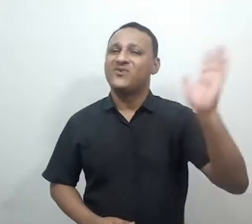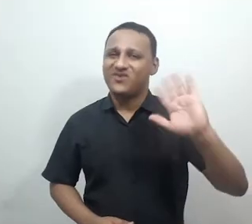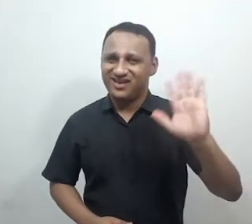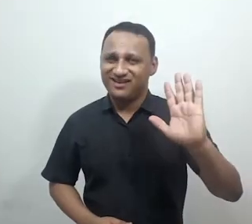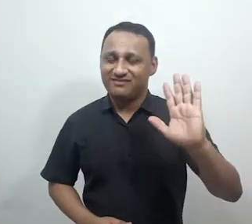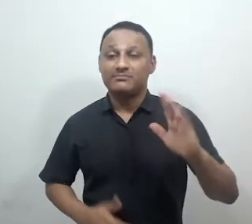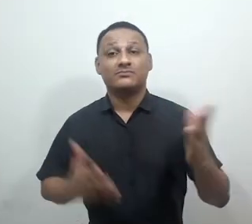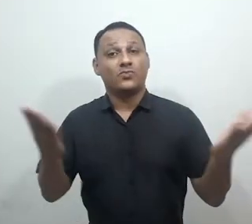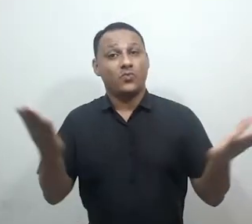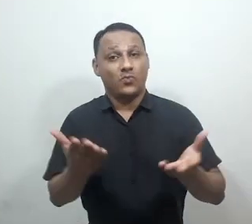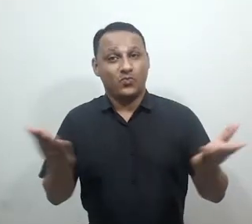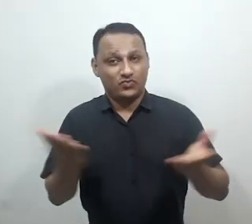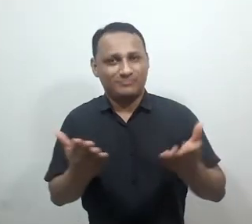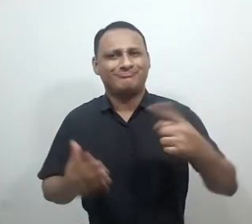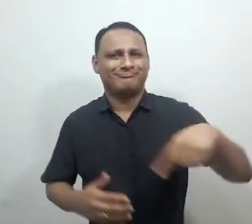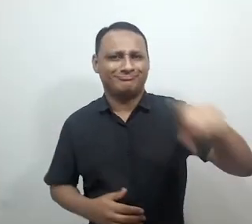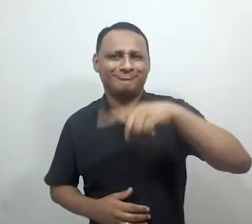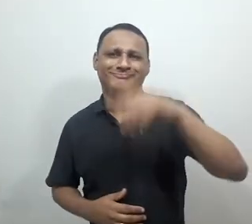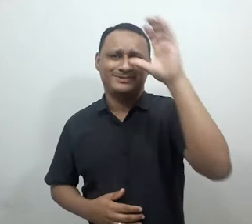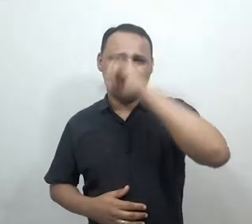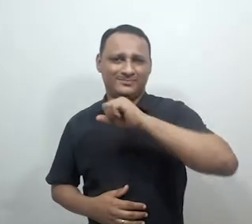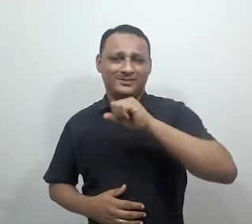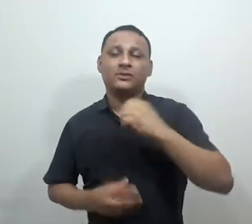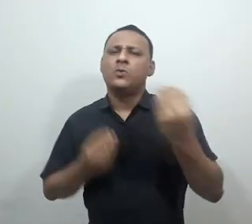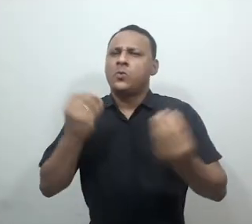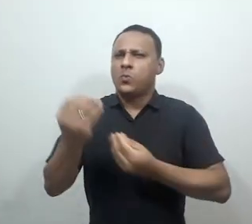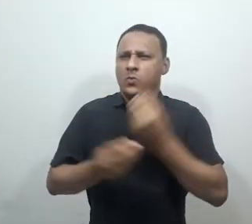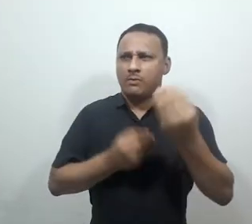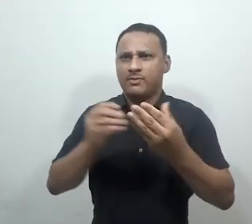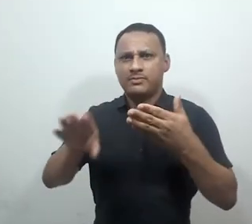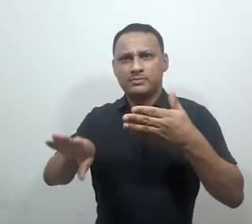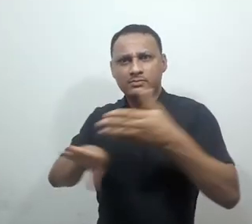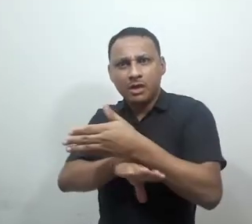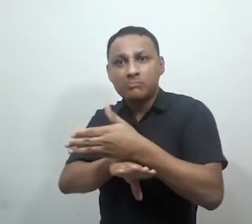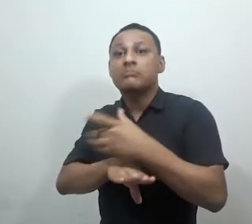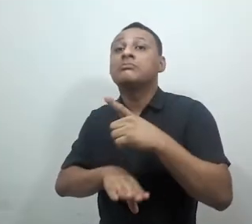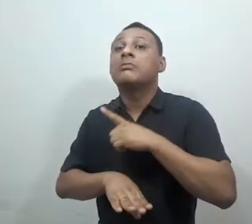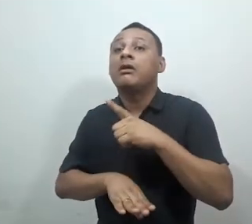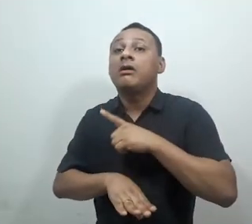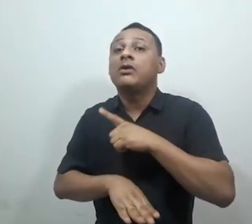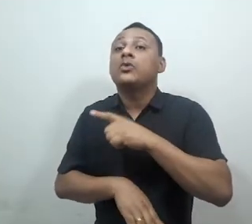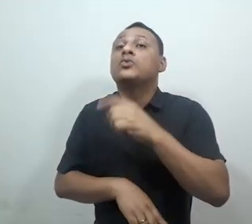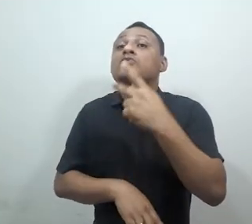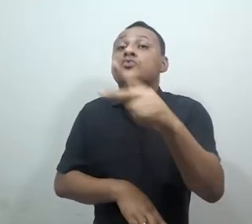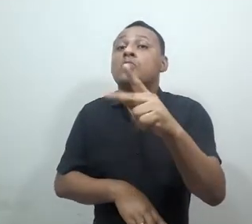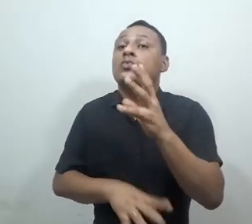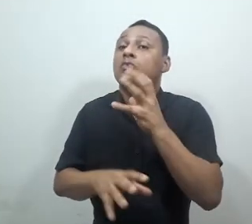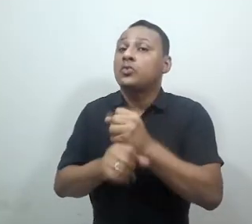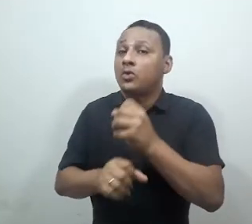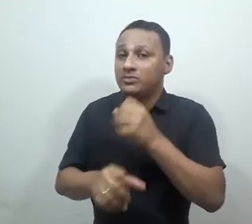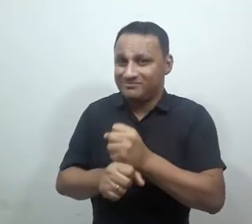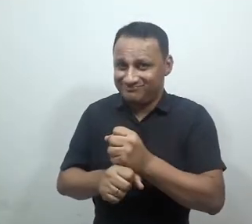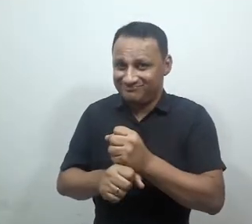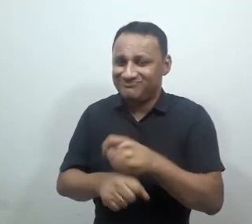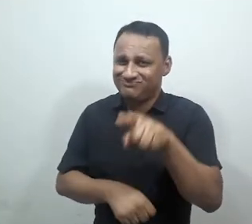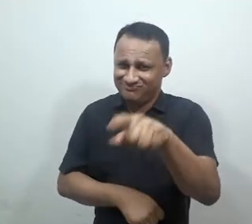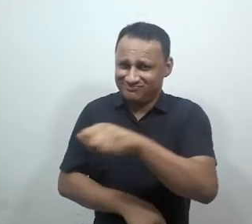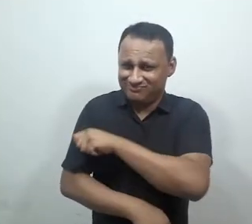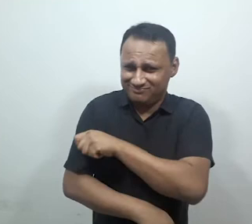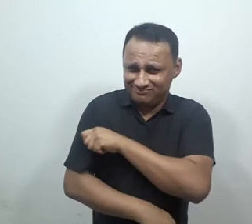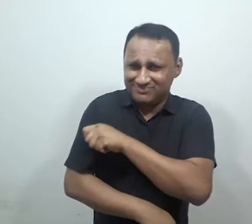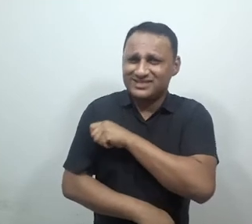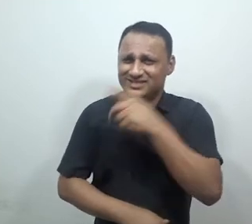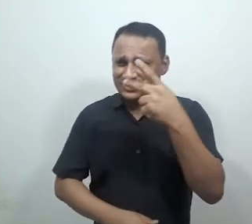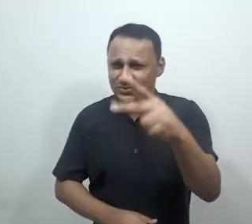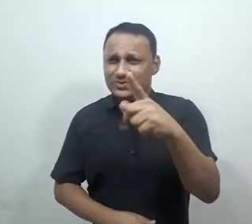Olá, hoje vamos aprender como acessar as notas do estudante. Uma vez que o estudante